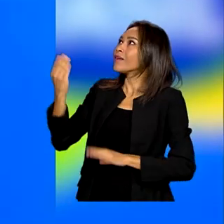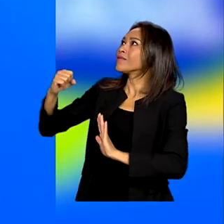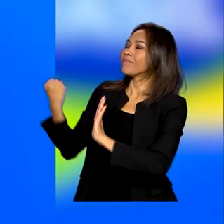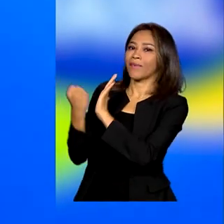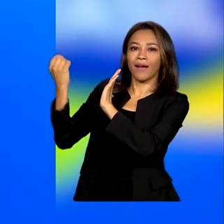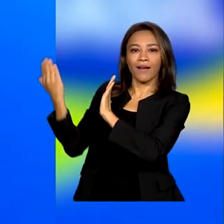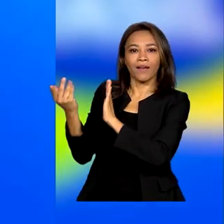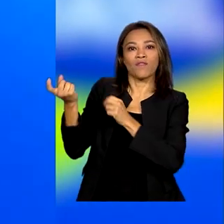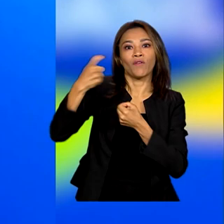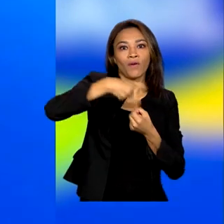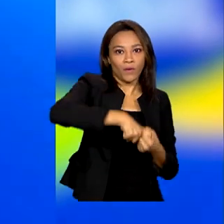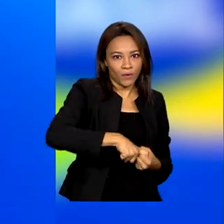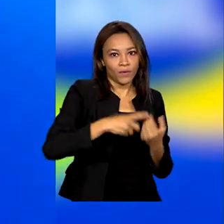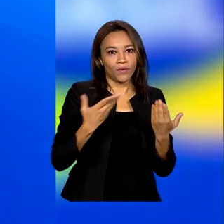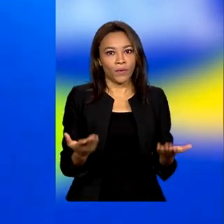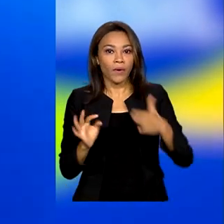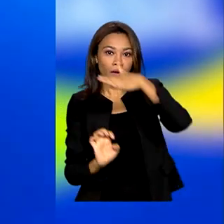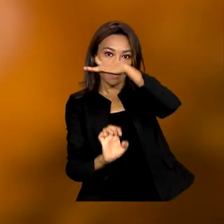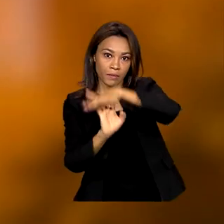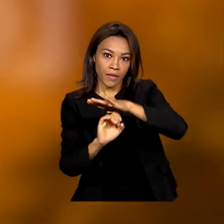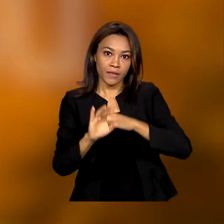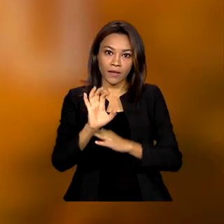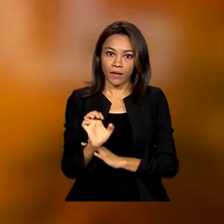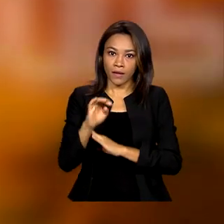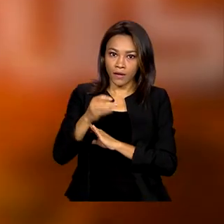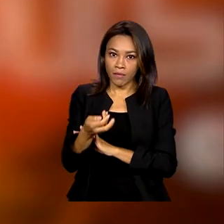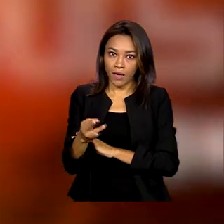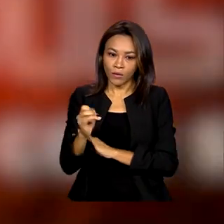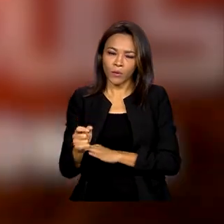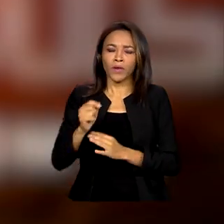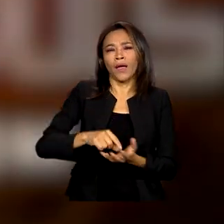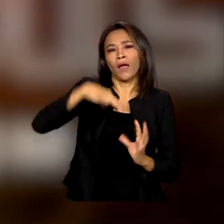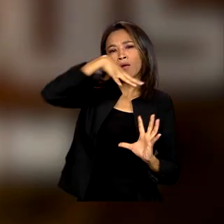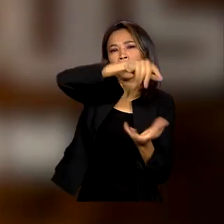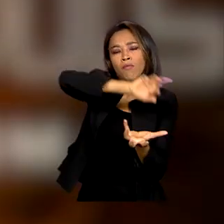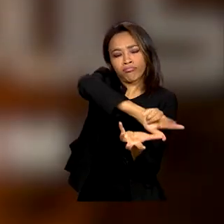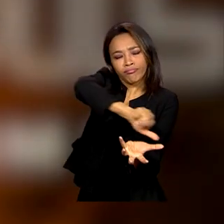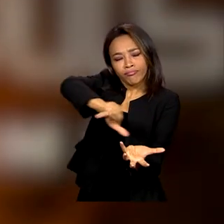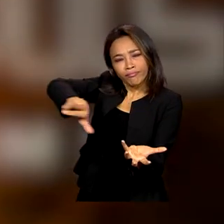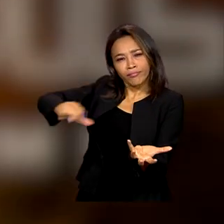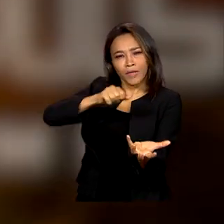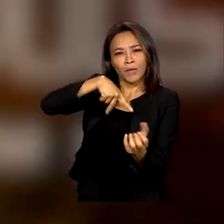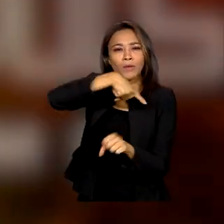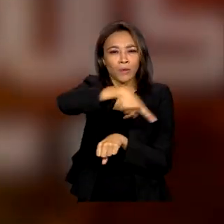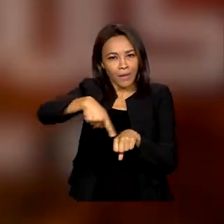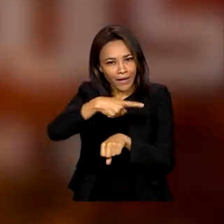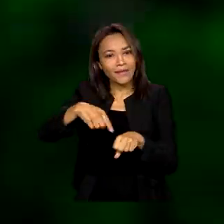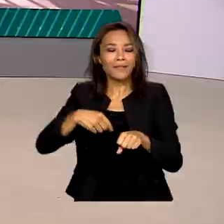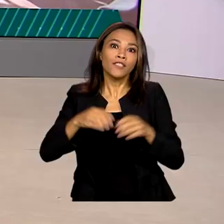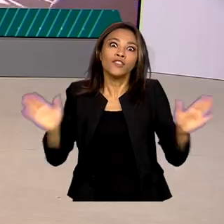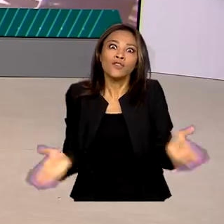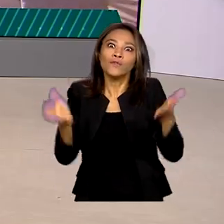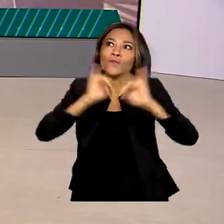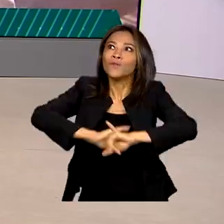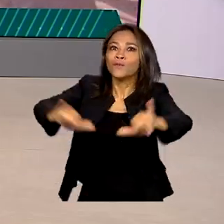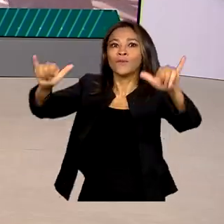está de volta. Embratur quer mostrar a diversidade do país e promover ações no exterior.